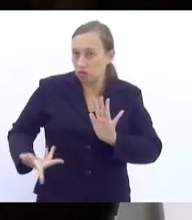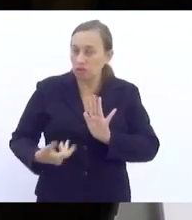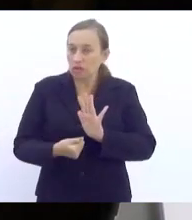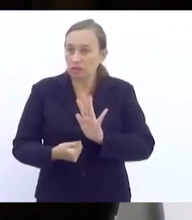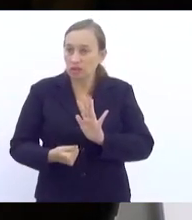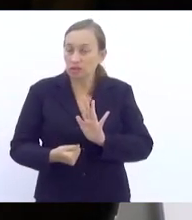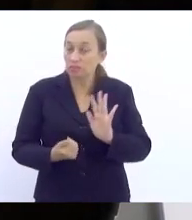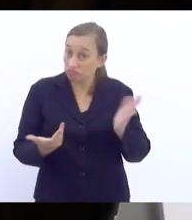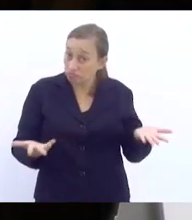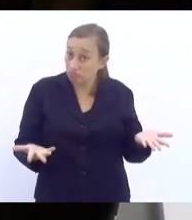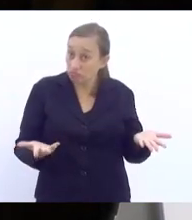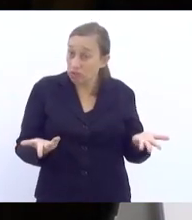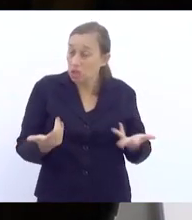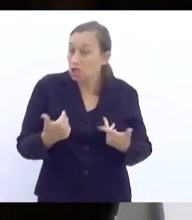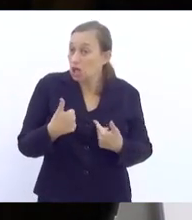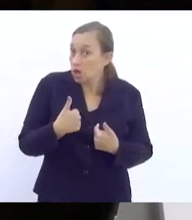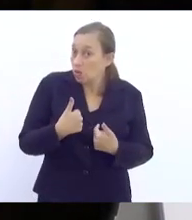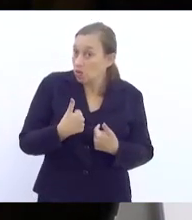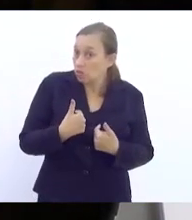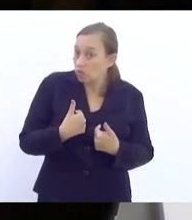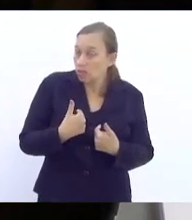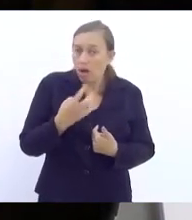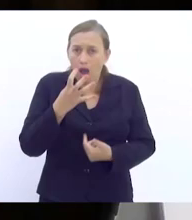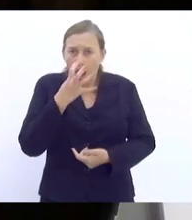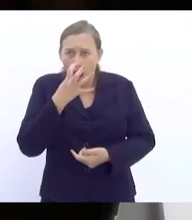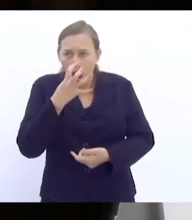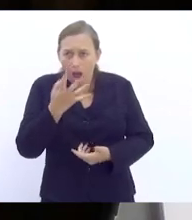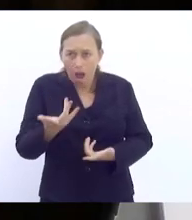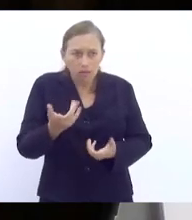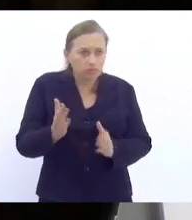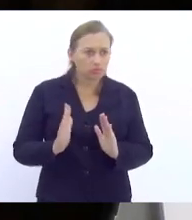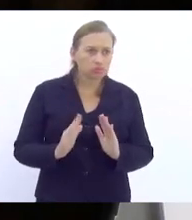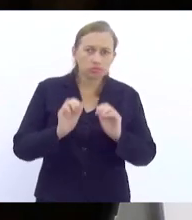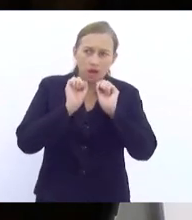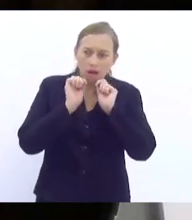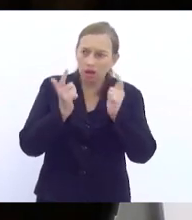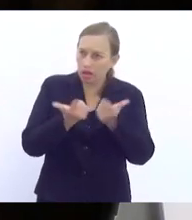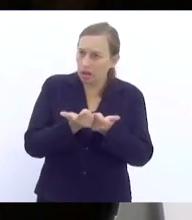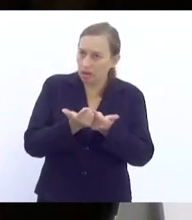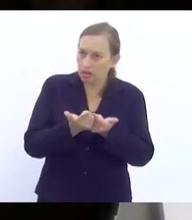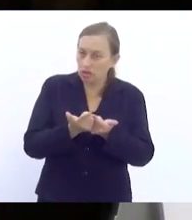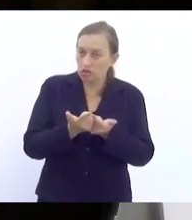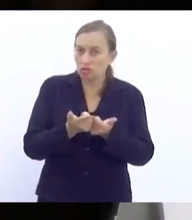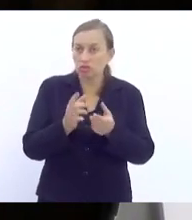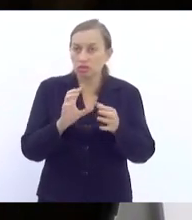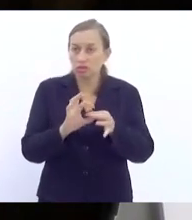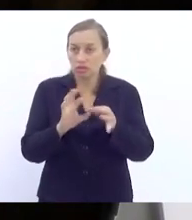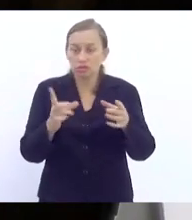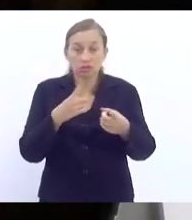eu admiro muito essa casa colocar esse debate,